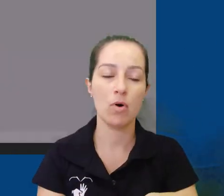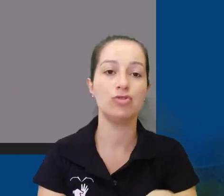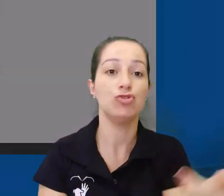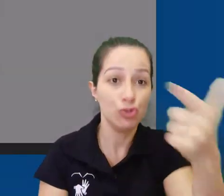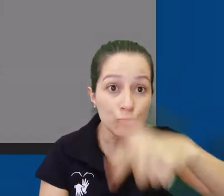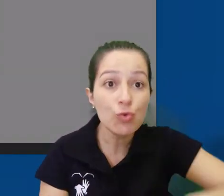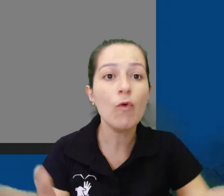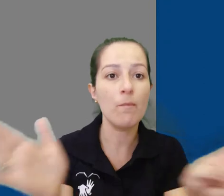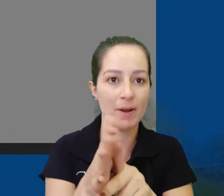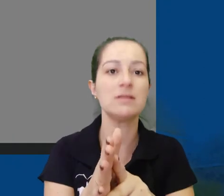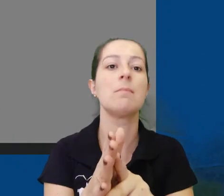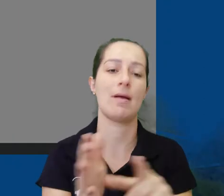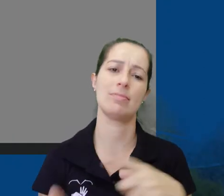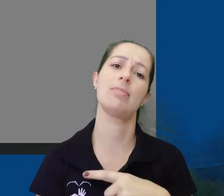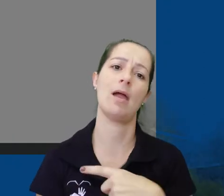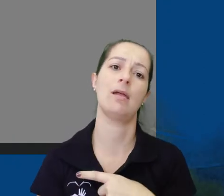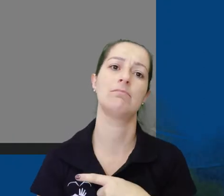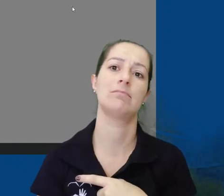reativar participação.